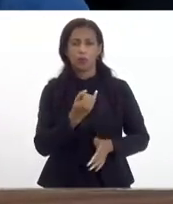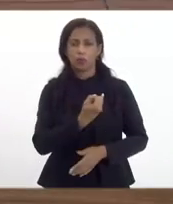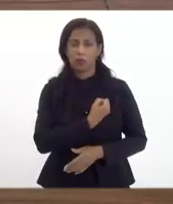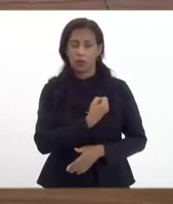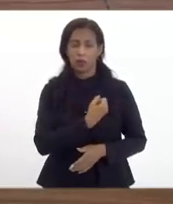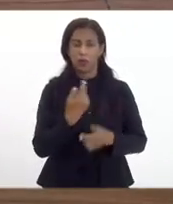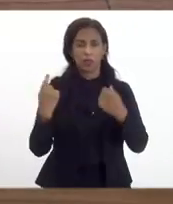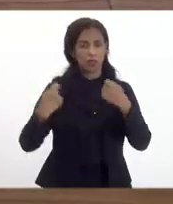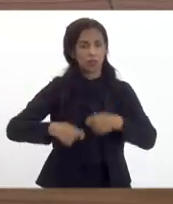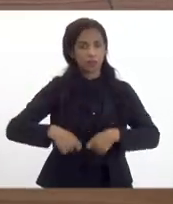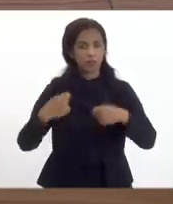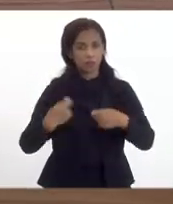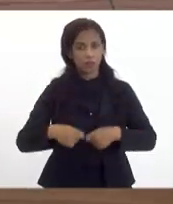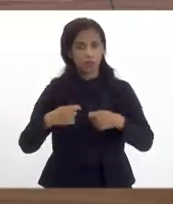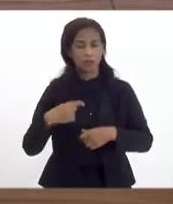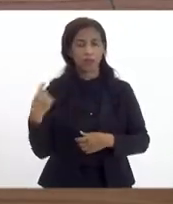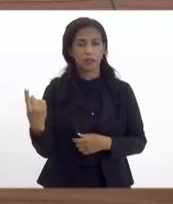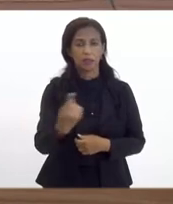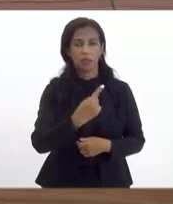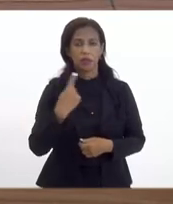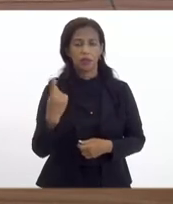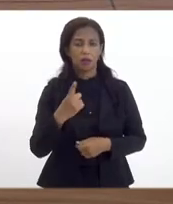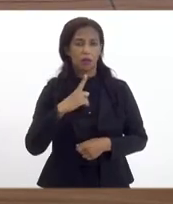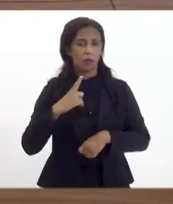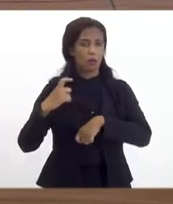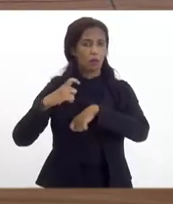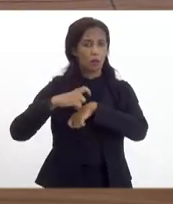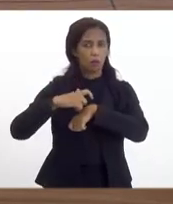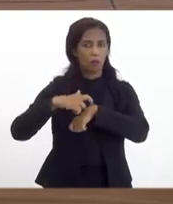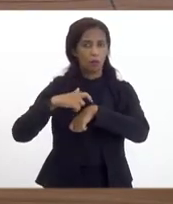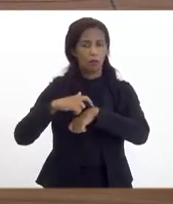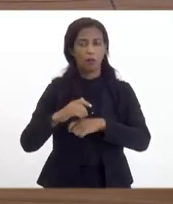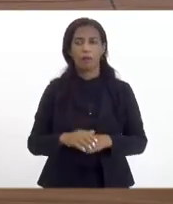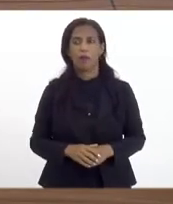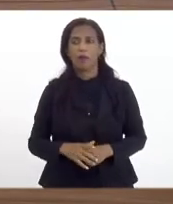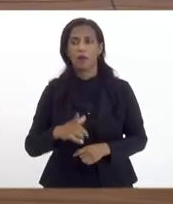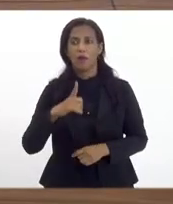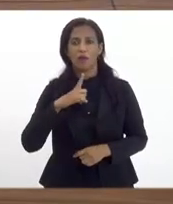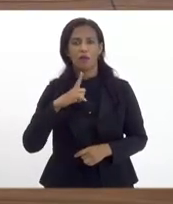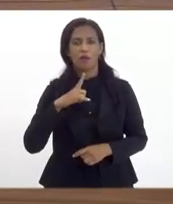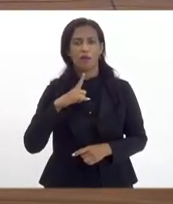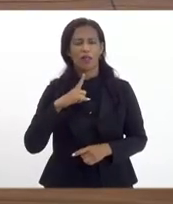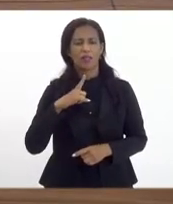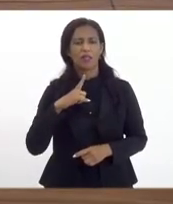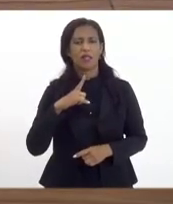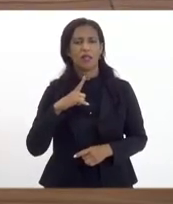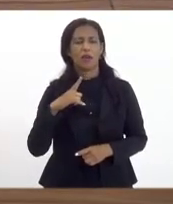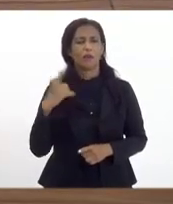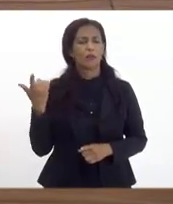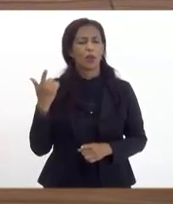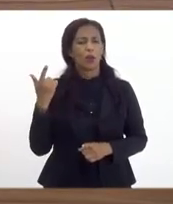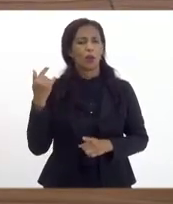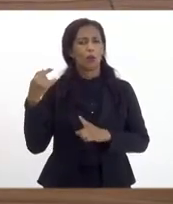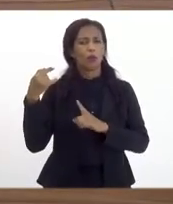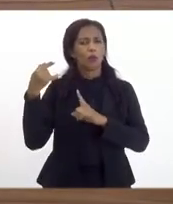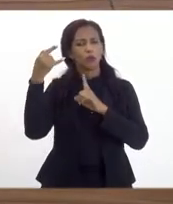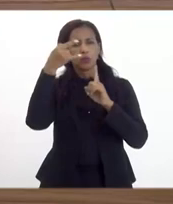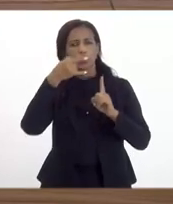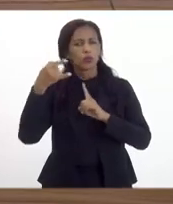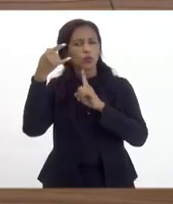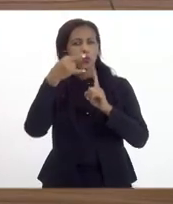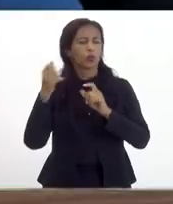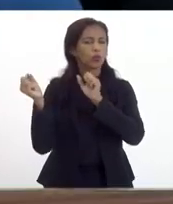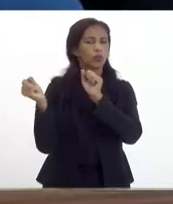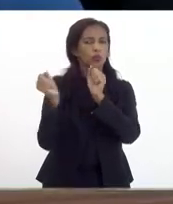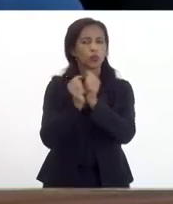precisa nós fizemos há pouco tempo uma live com o prefeito Eduardo Paes com o FEComércio